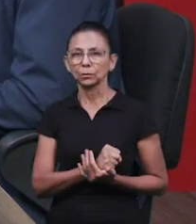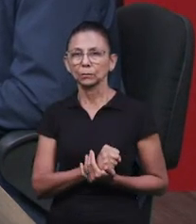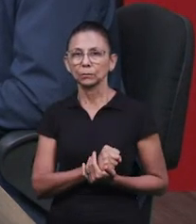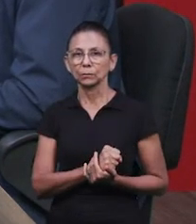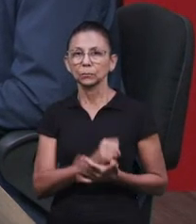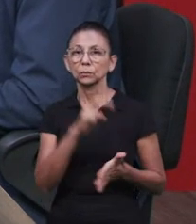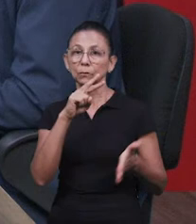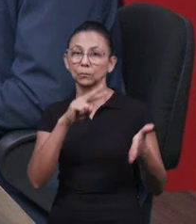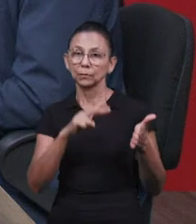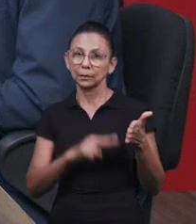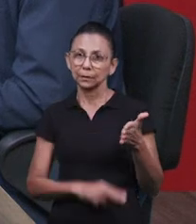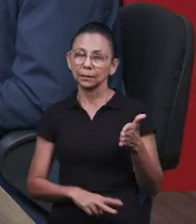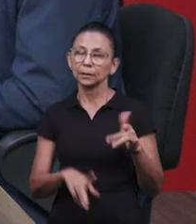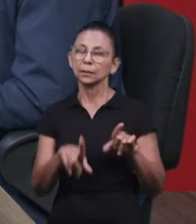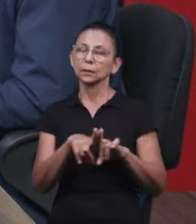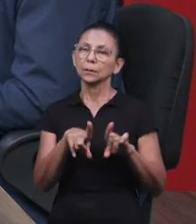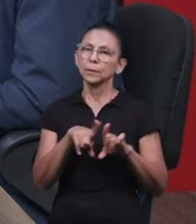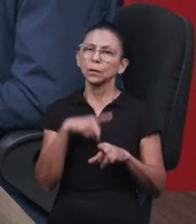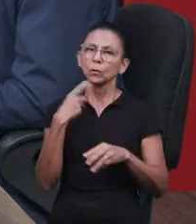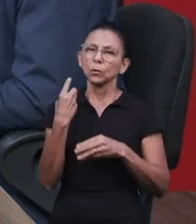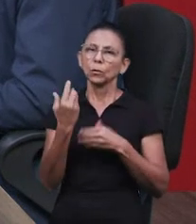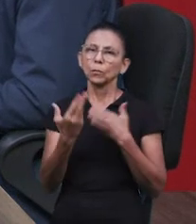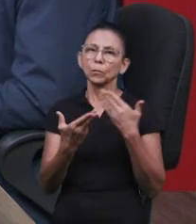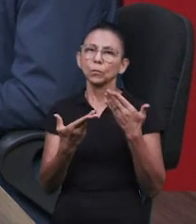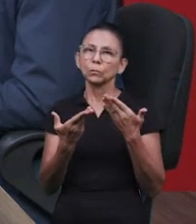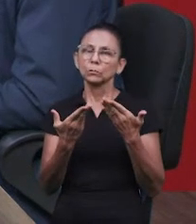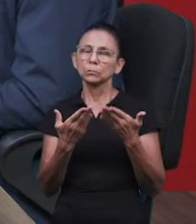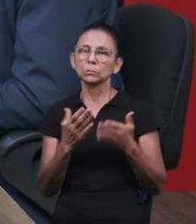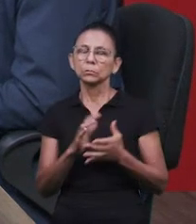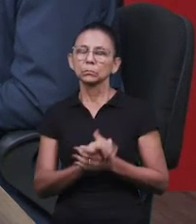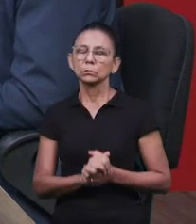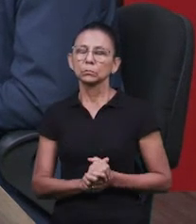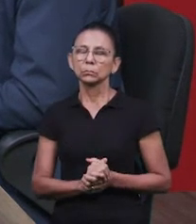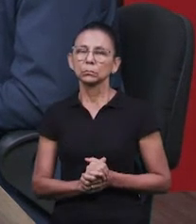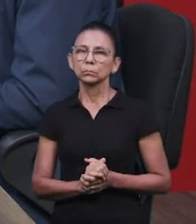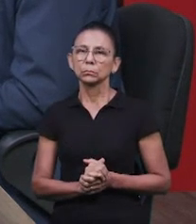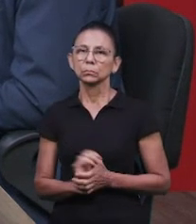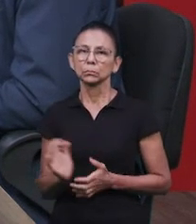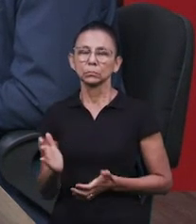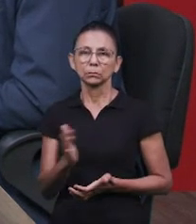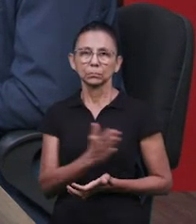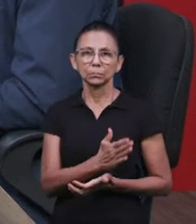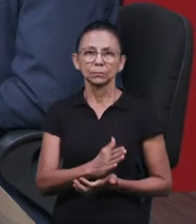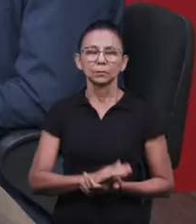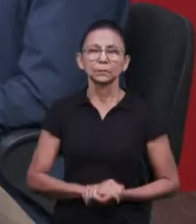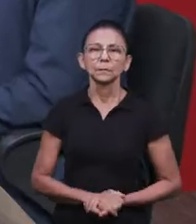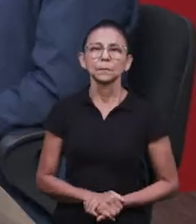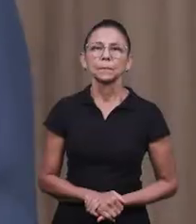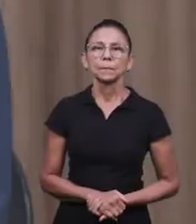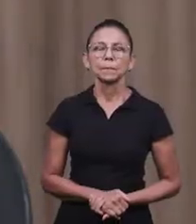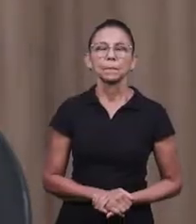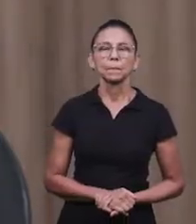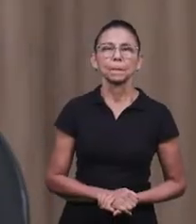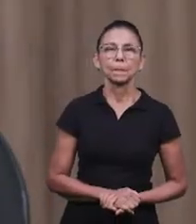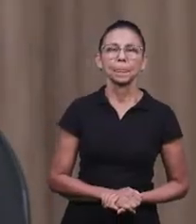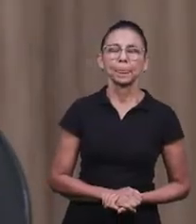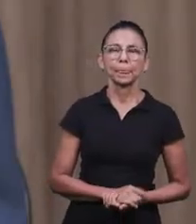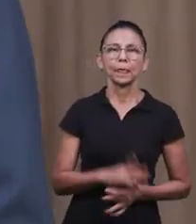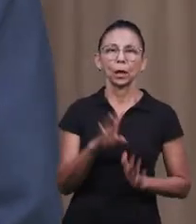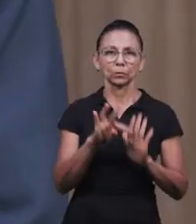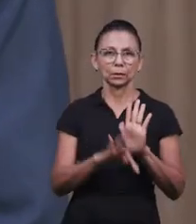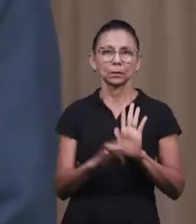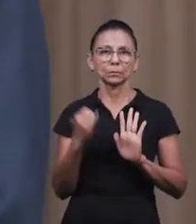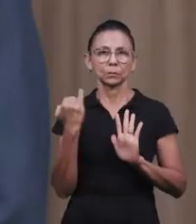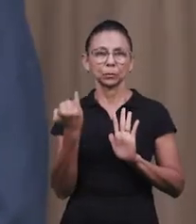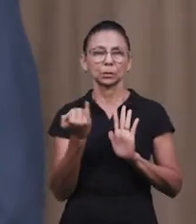rapidamente na palavra sobre os cuidados que nós precisamos ter. Bom, meus irmãos, vamos lá, vamos lá iniciar com o